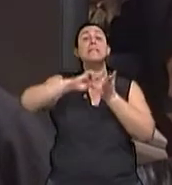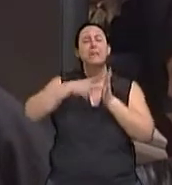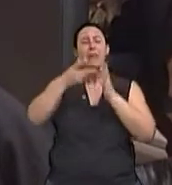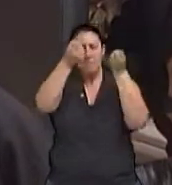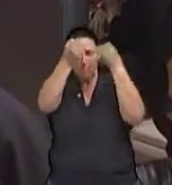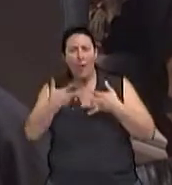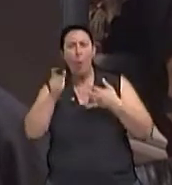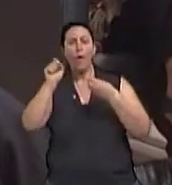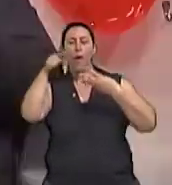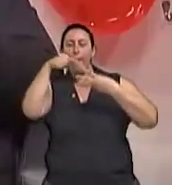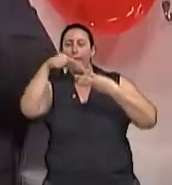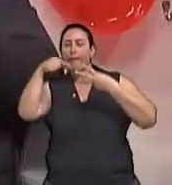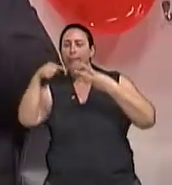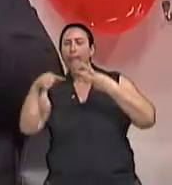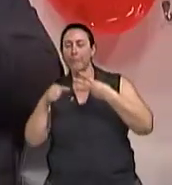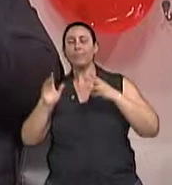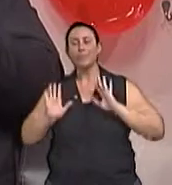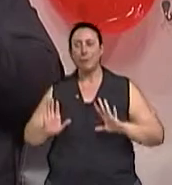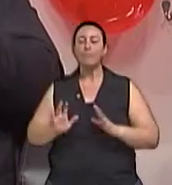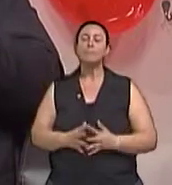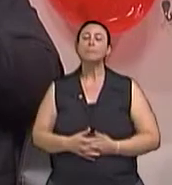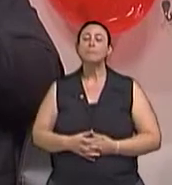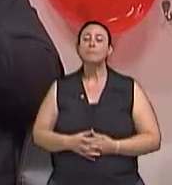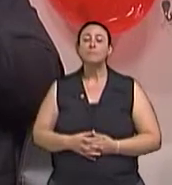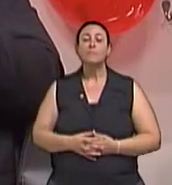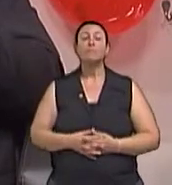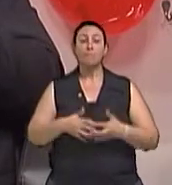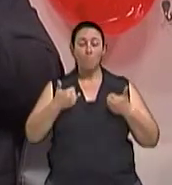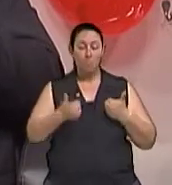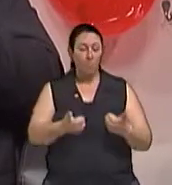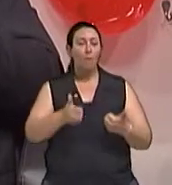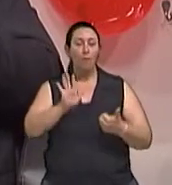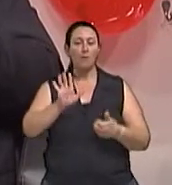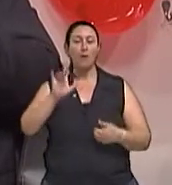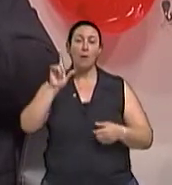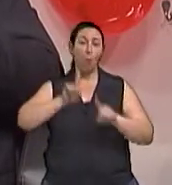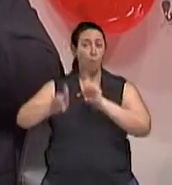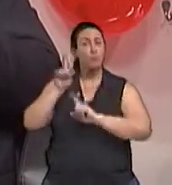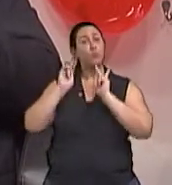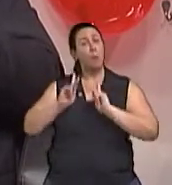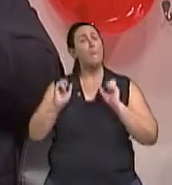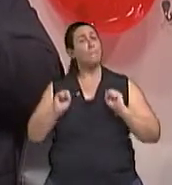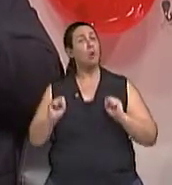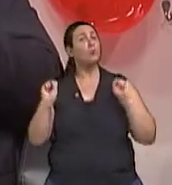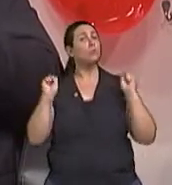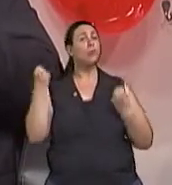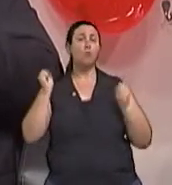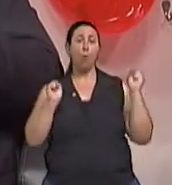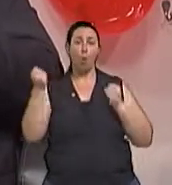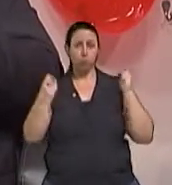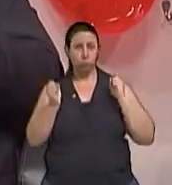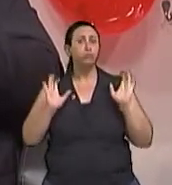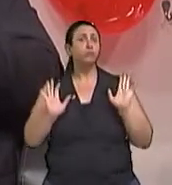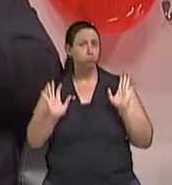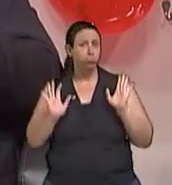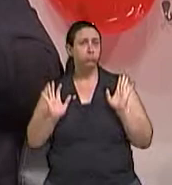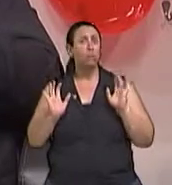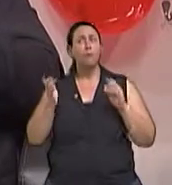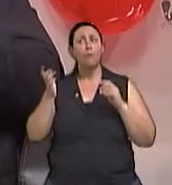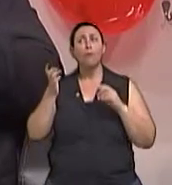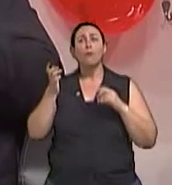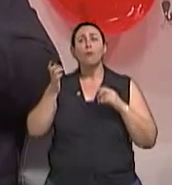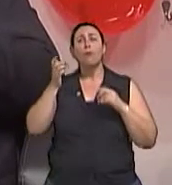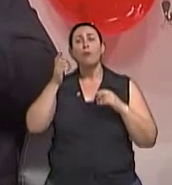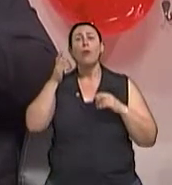tria de falar dela? As pessoas podem ter apenas ansiedade, podem ter depressão que frequentemente vem associada também